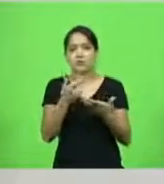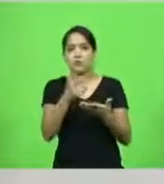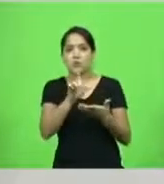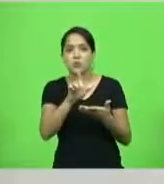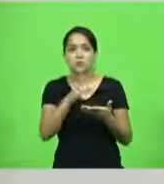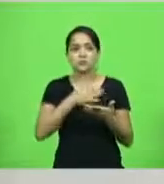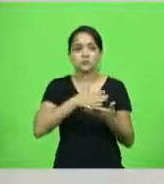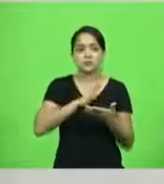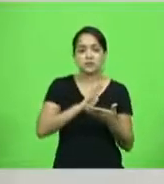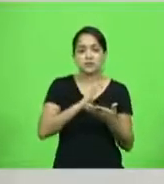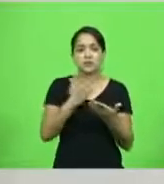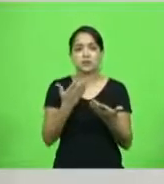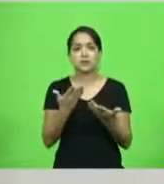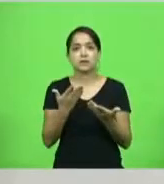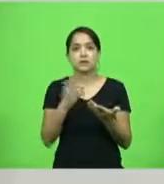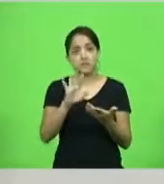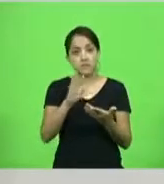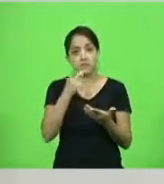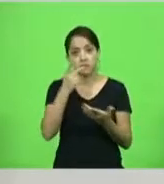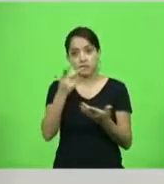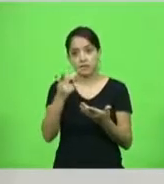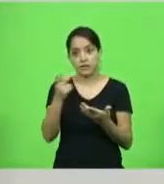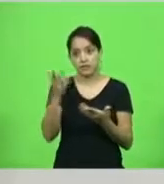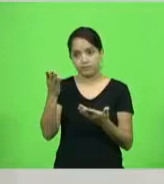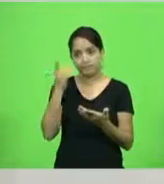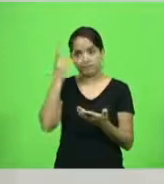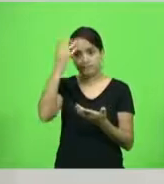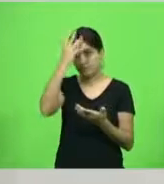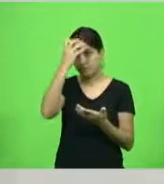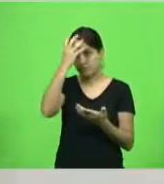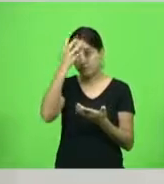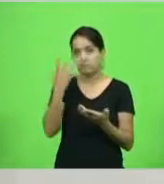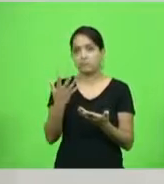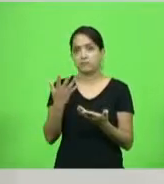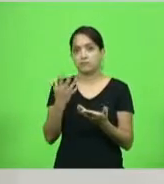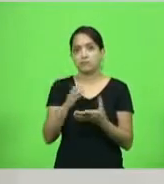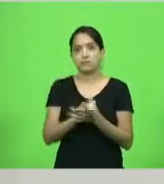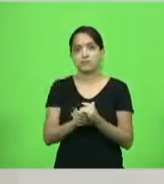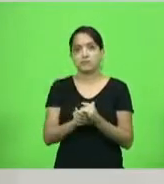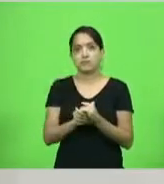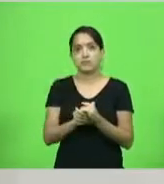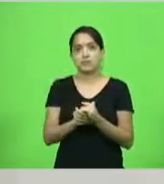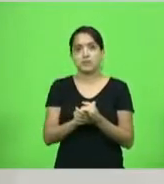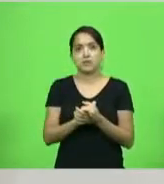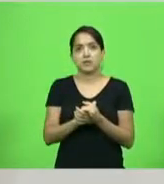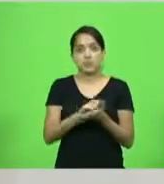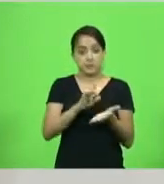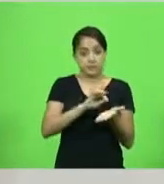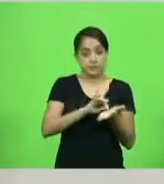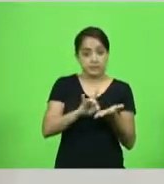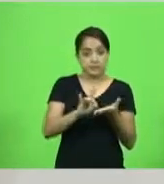Falar uma coisa para o senhor, deputado Ismael. O inimigo, ele não fica trancado no gabinete, não.